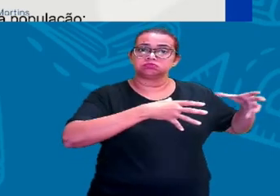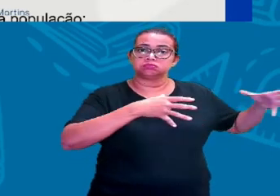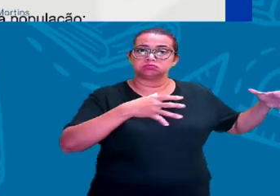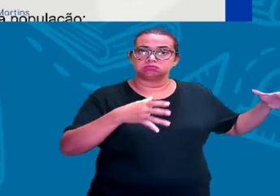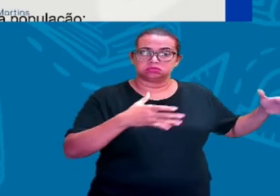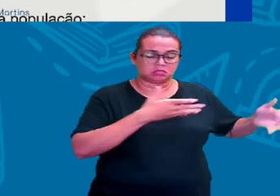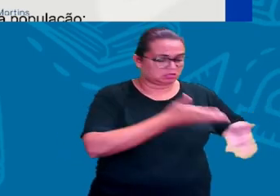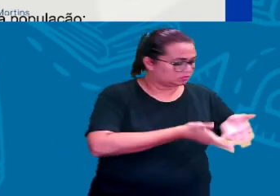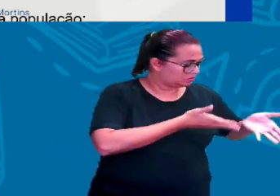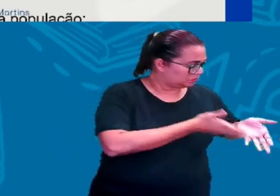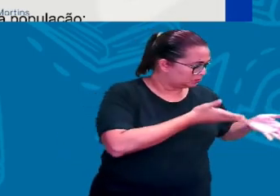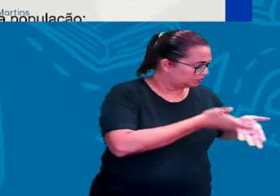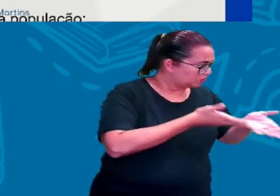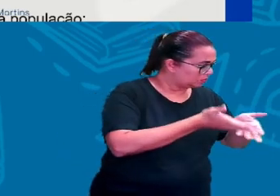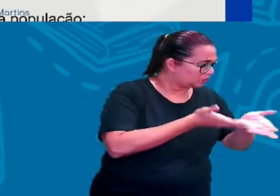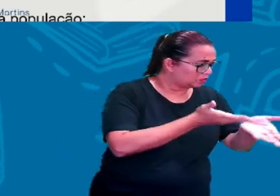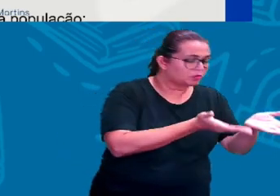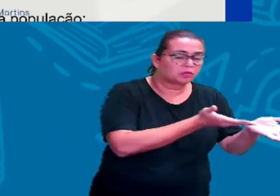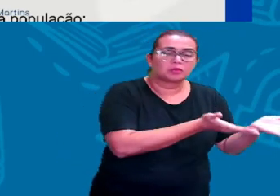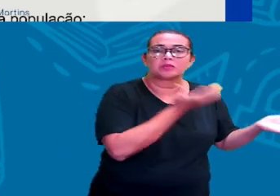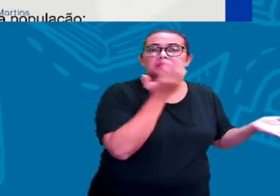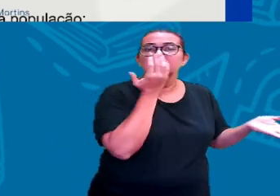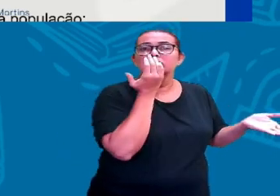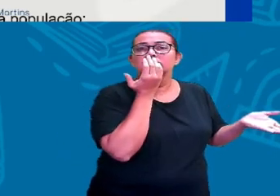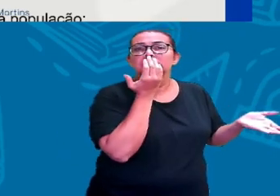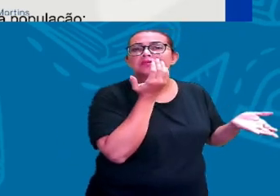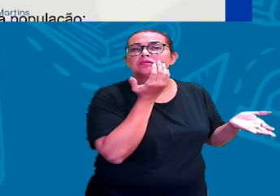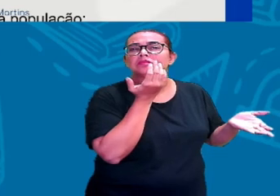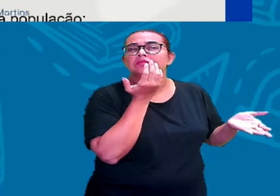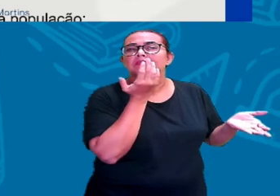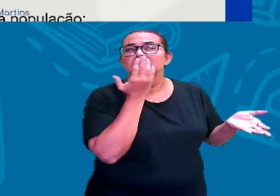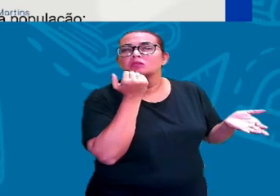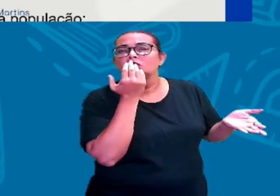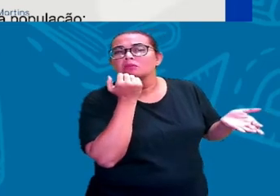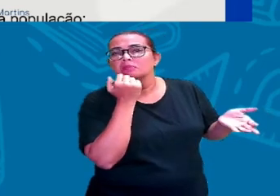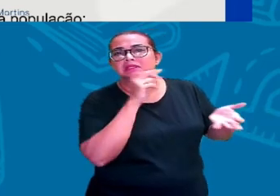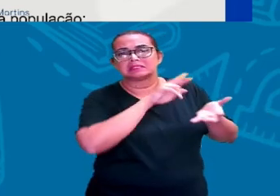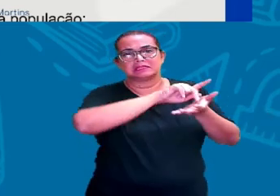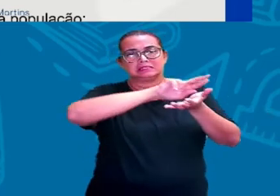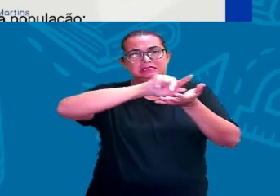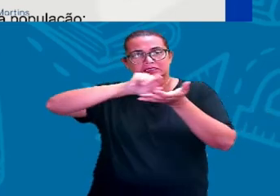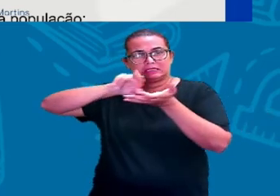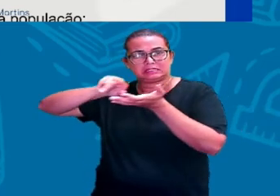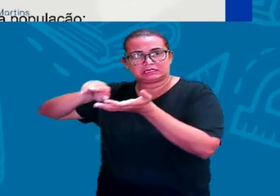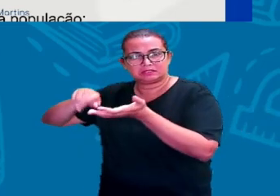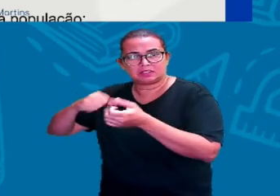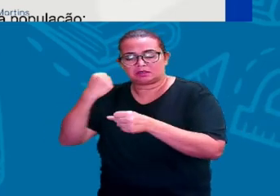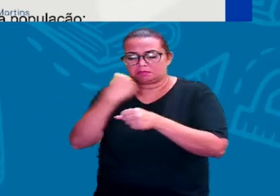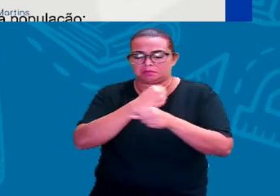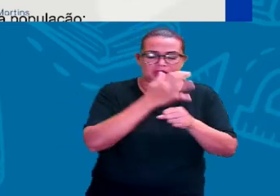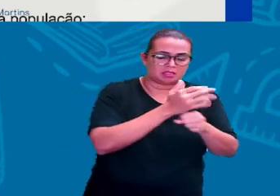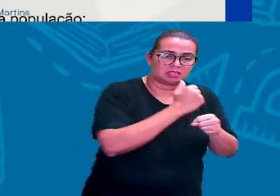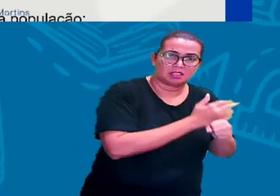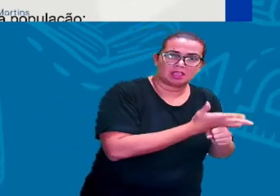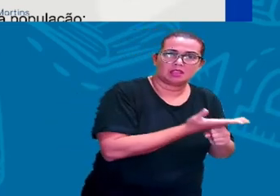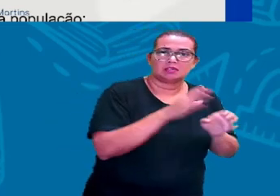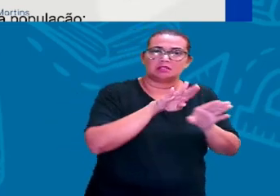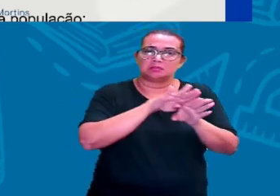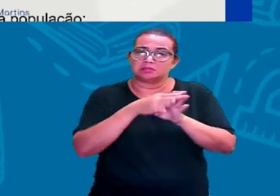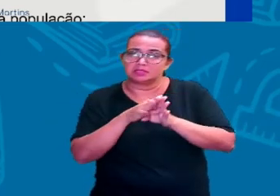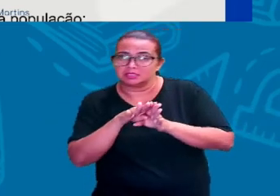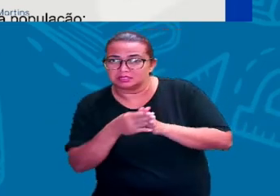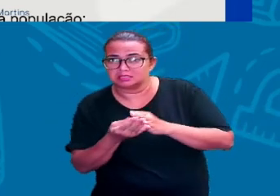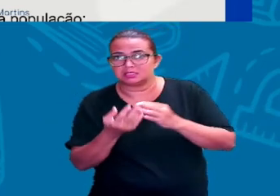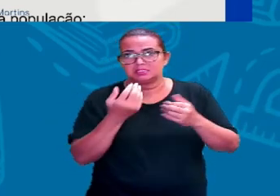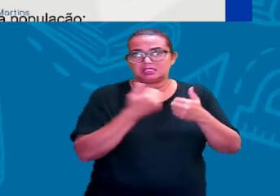o cultivo de alimentos, que alimentos foram esses? Trigo, arroz, milho, mandioca, batata e